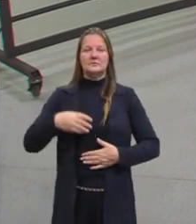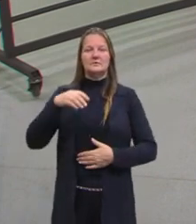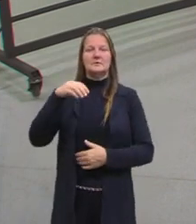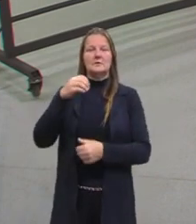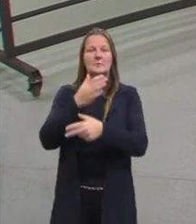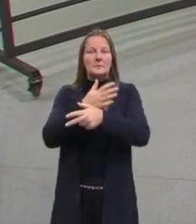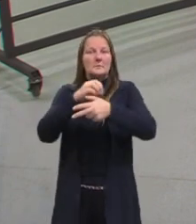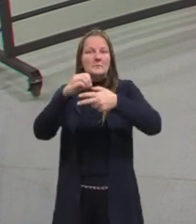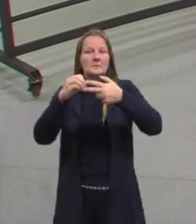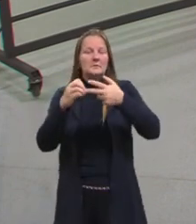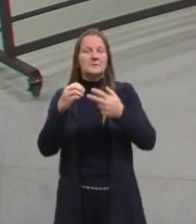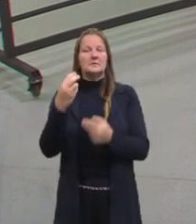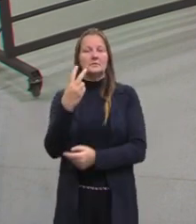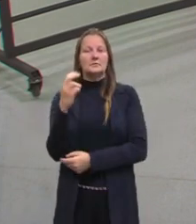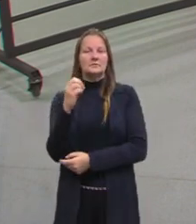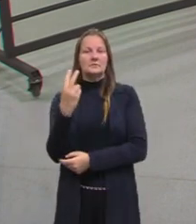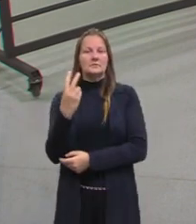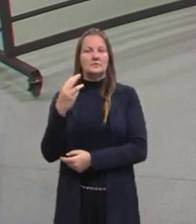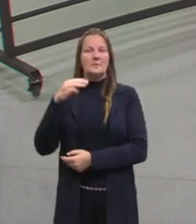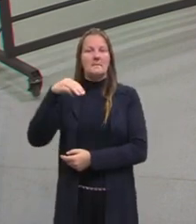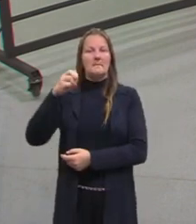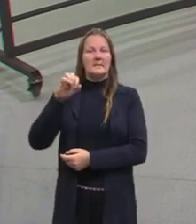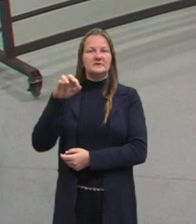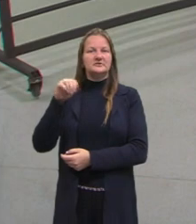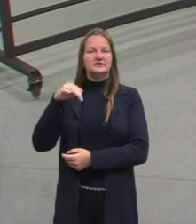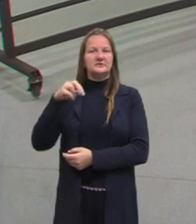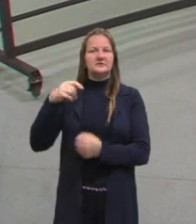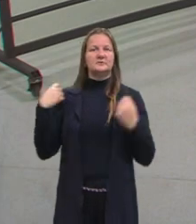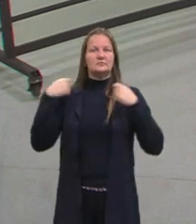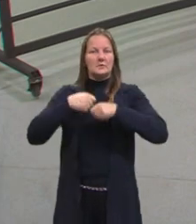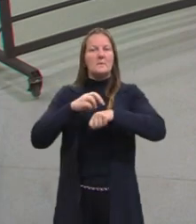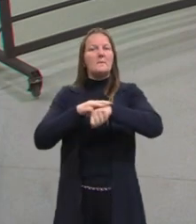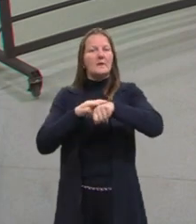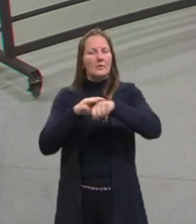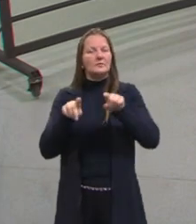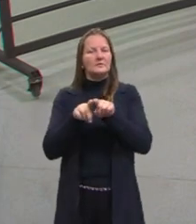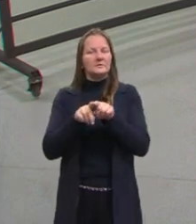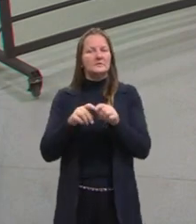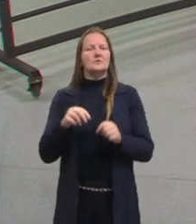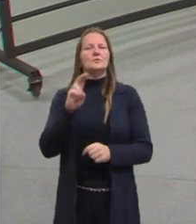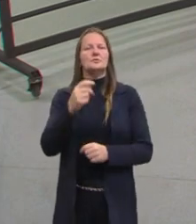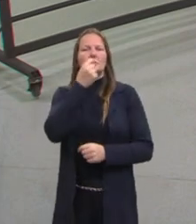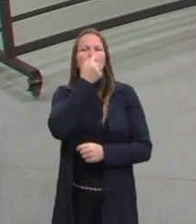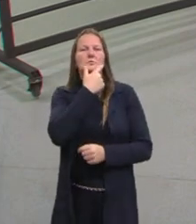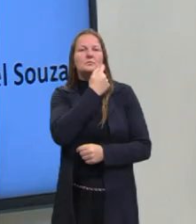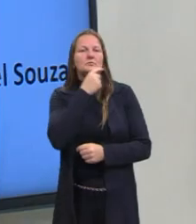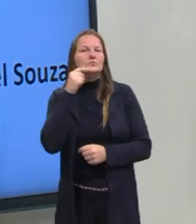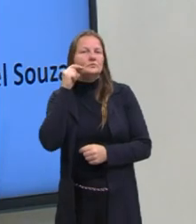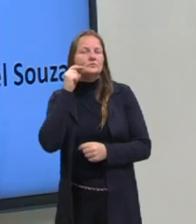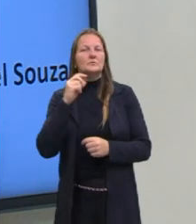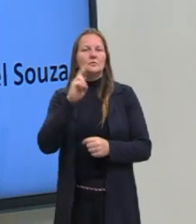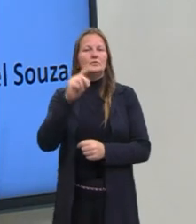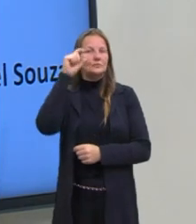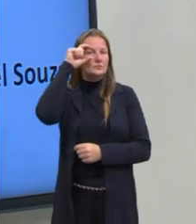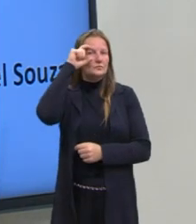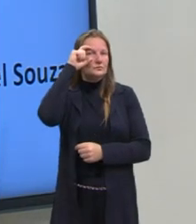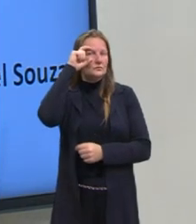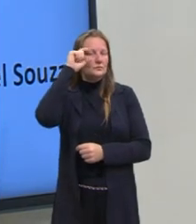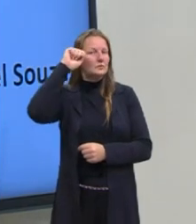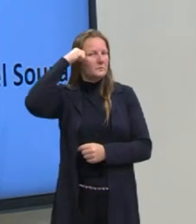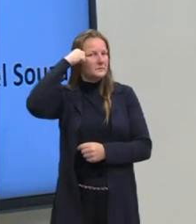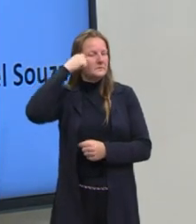2022 na cor magenta, por cima uma camisa na cor marrom também, uso cavanhaque, um óculos com armação